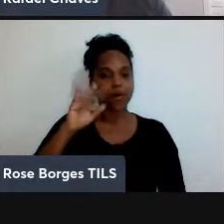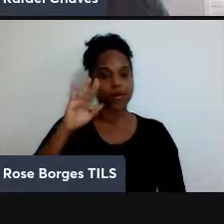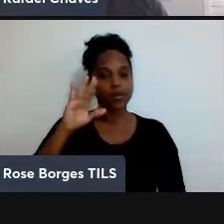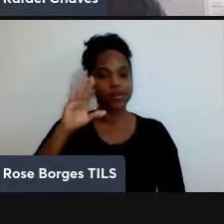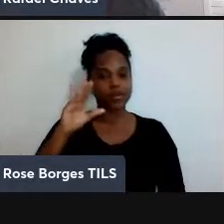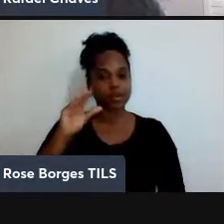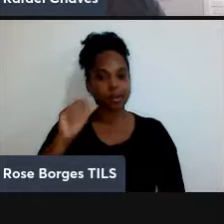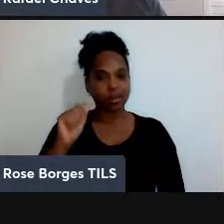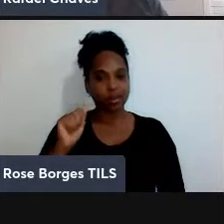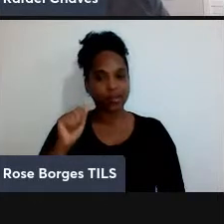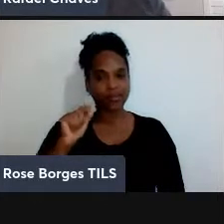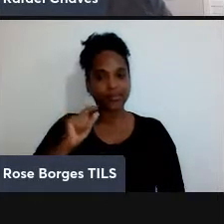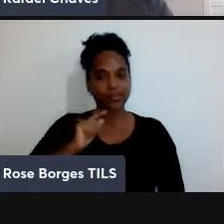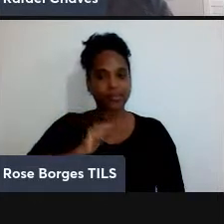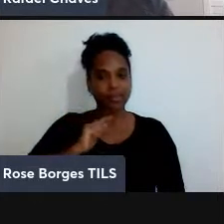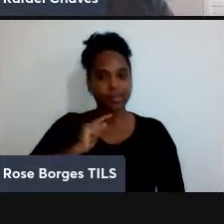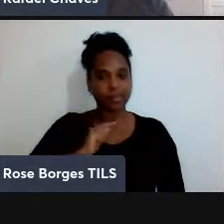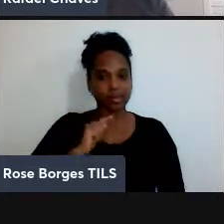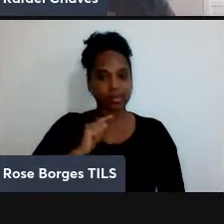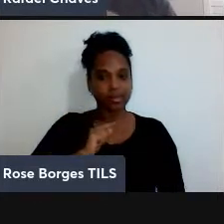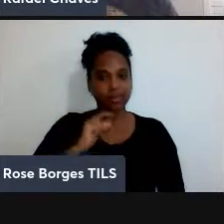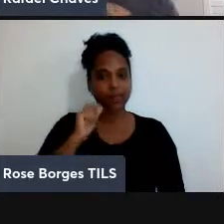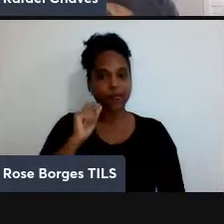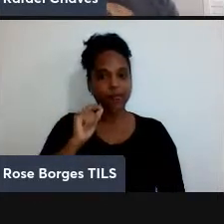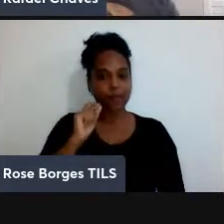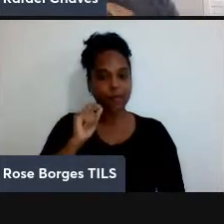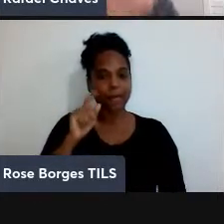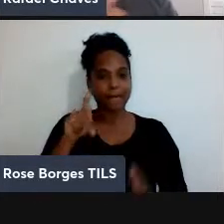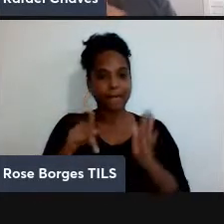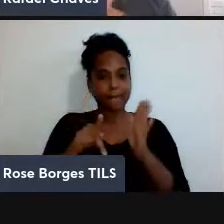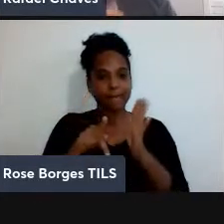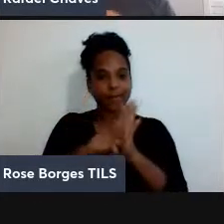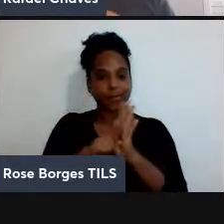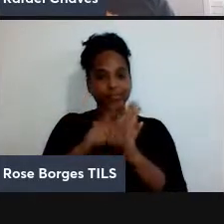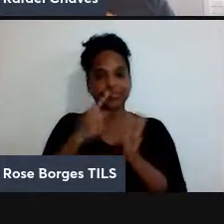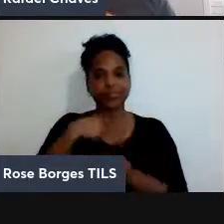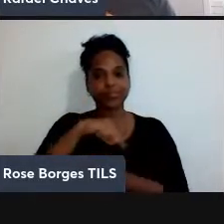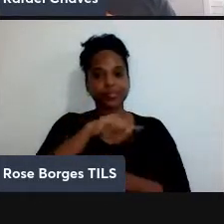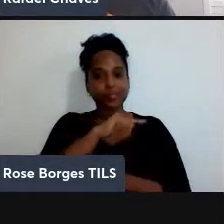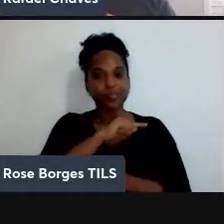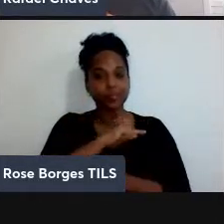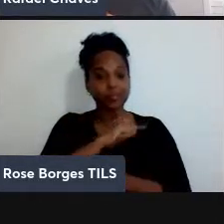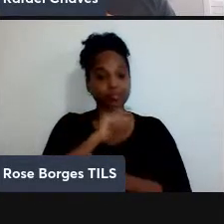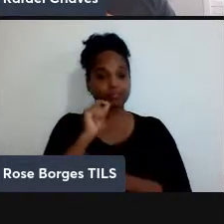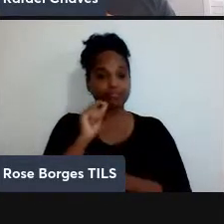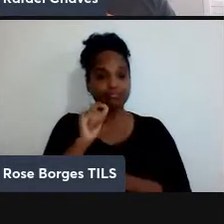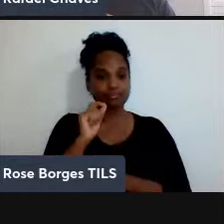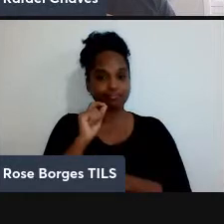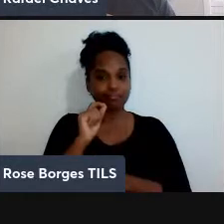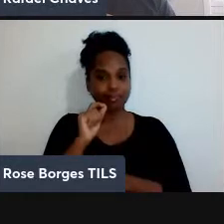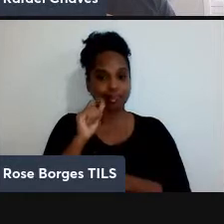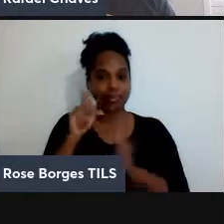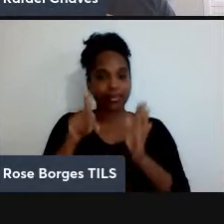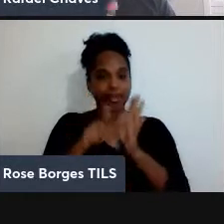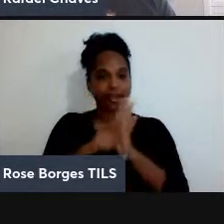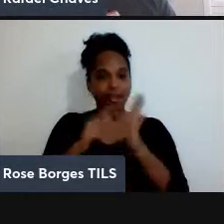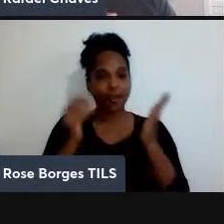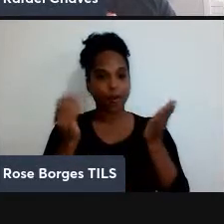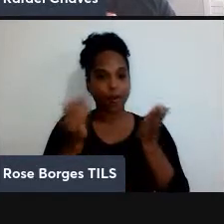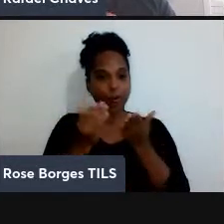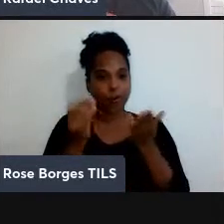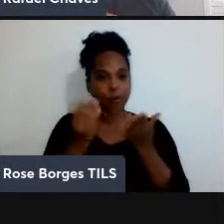mencionar ao longo dessa palestra. Bom, então, só para fazer um adendo aqui, né, que